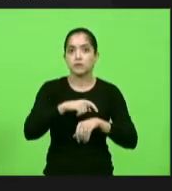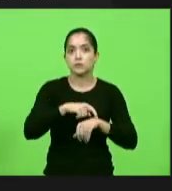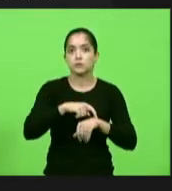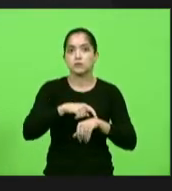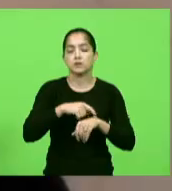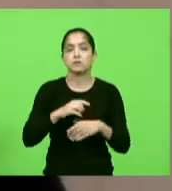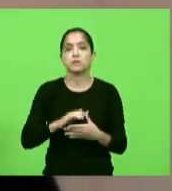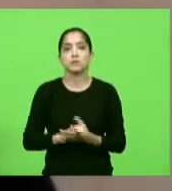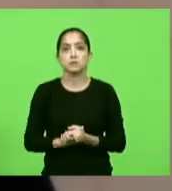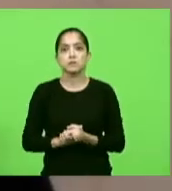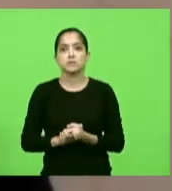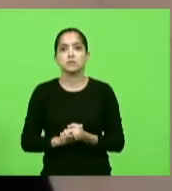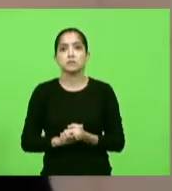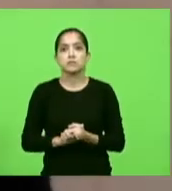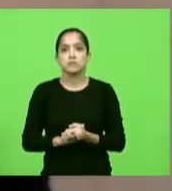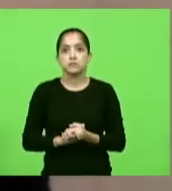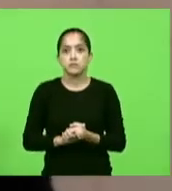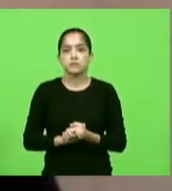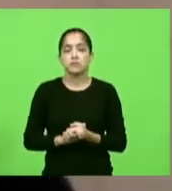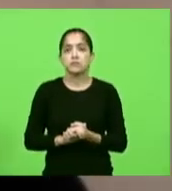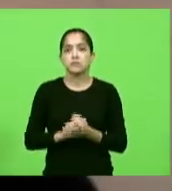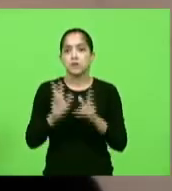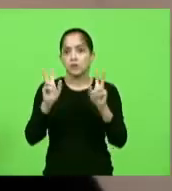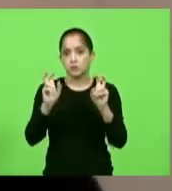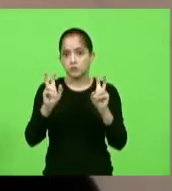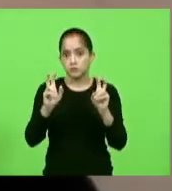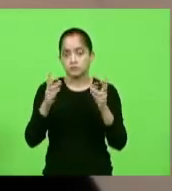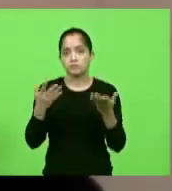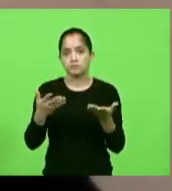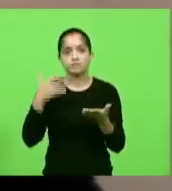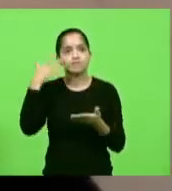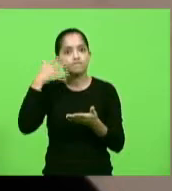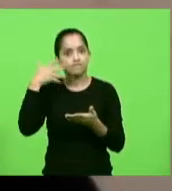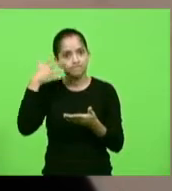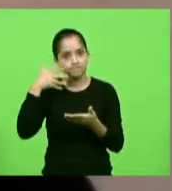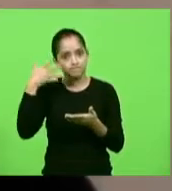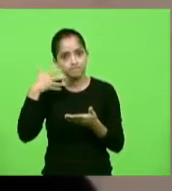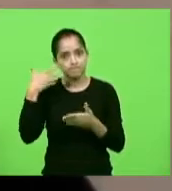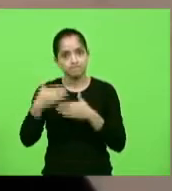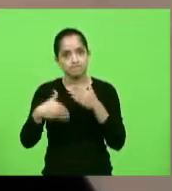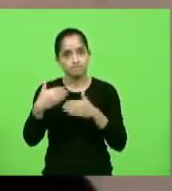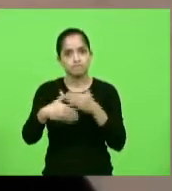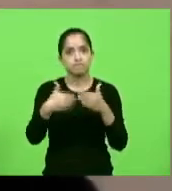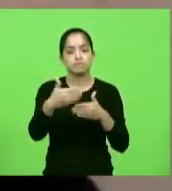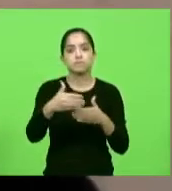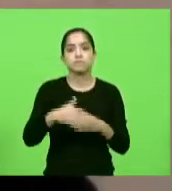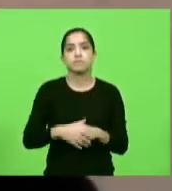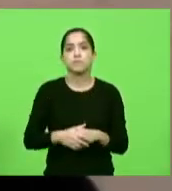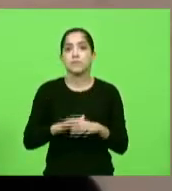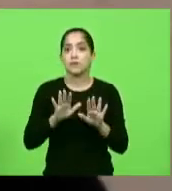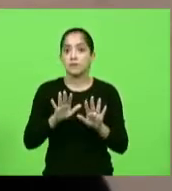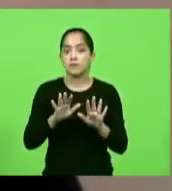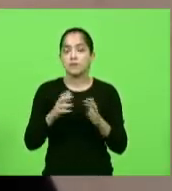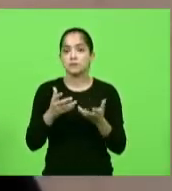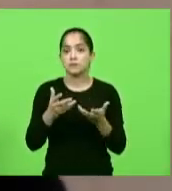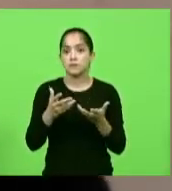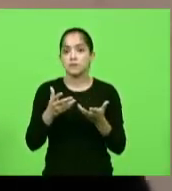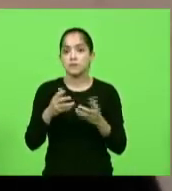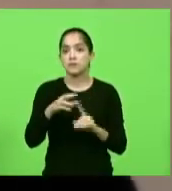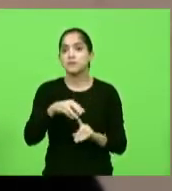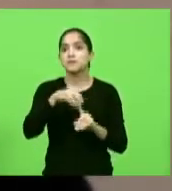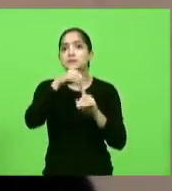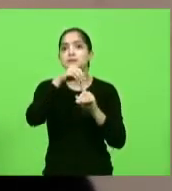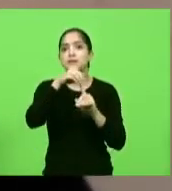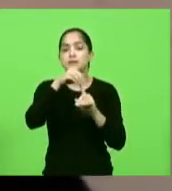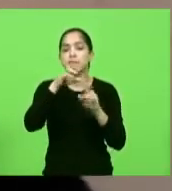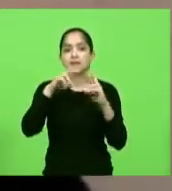retomar aqui algumas falas que a gente tem feito ao longo desses últimos dias, mas também queria fazer um destaque da